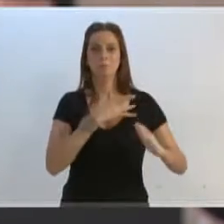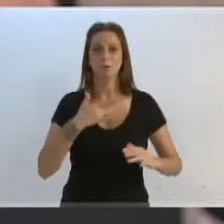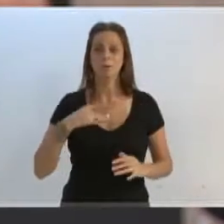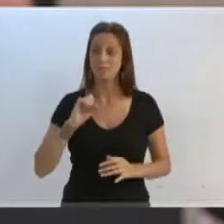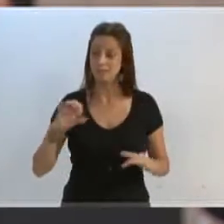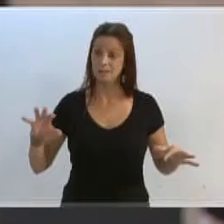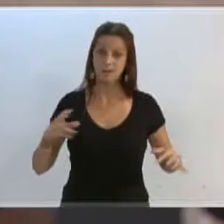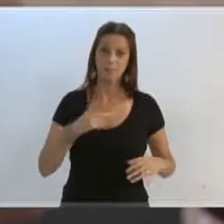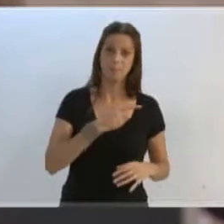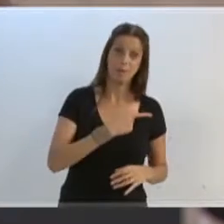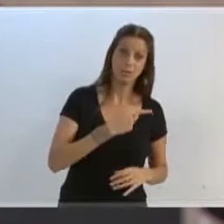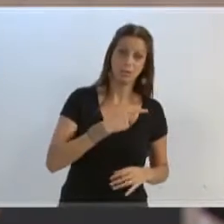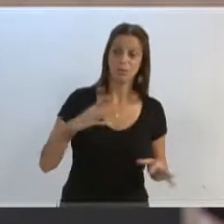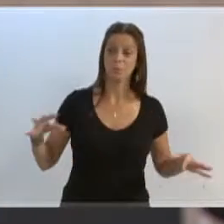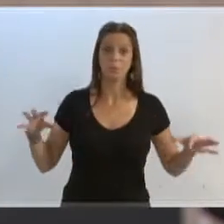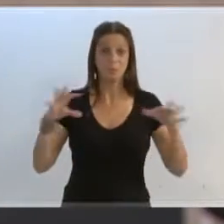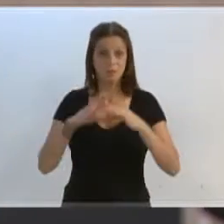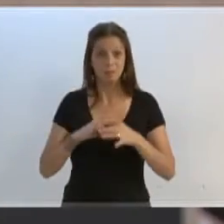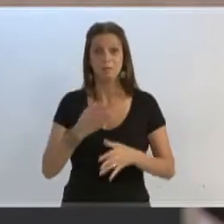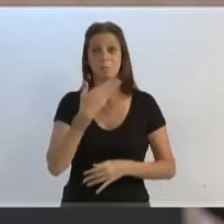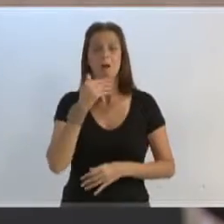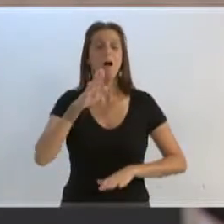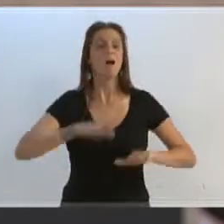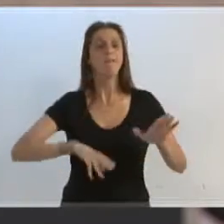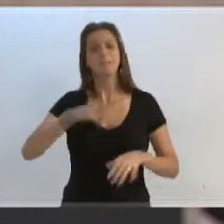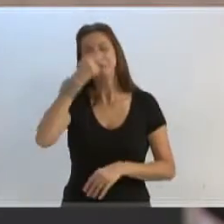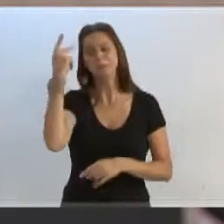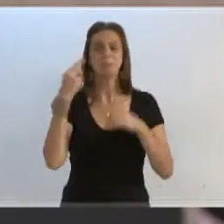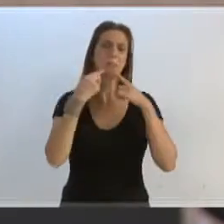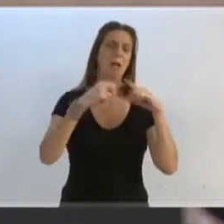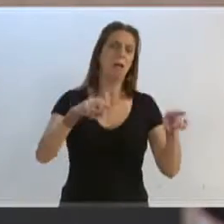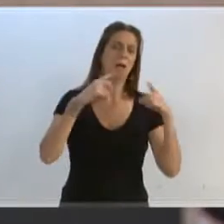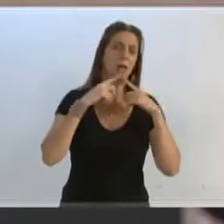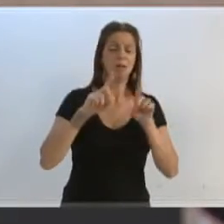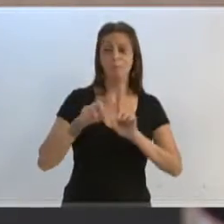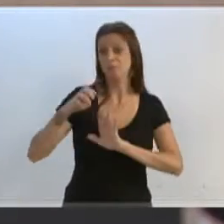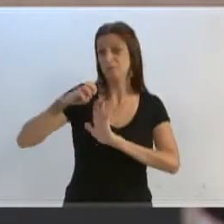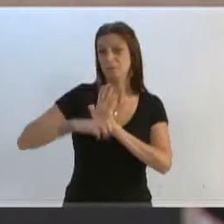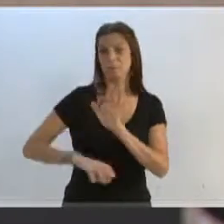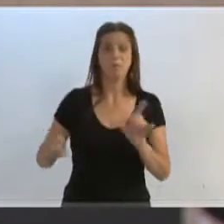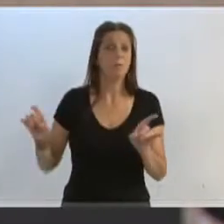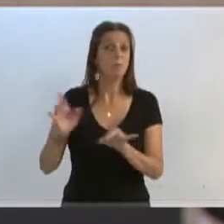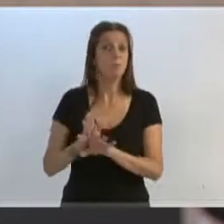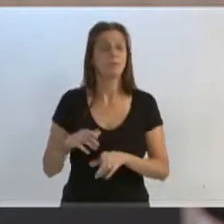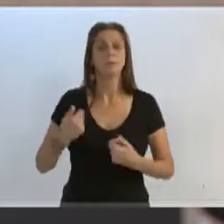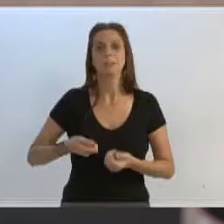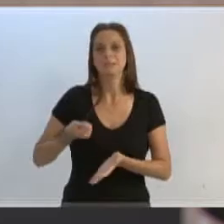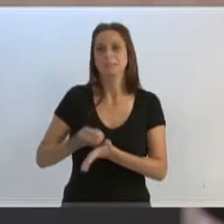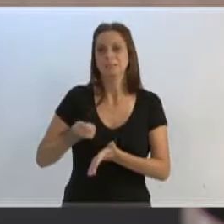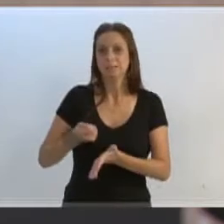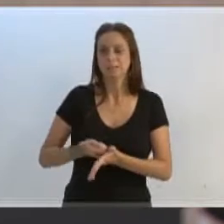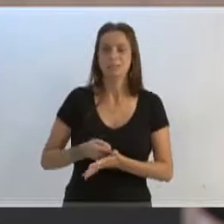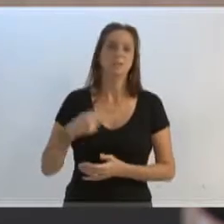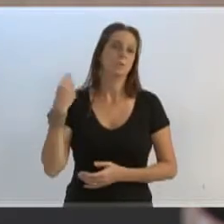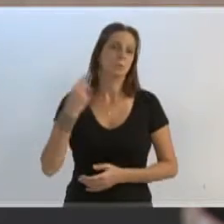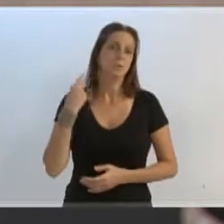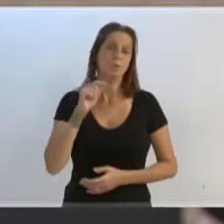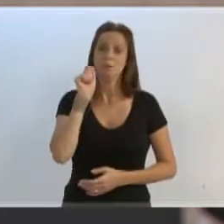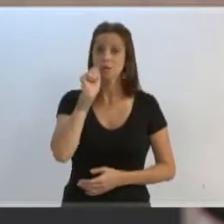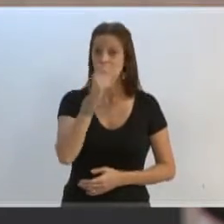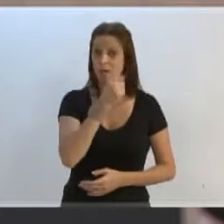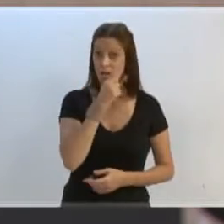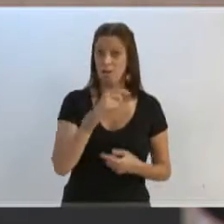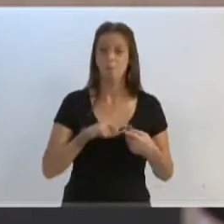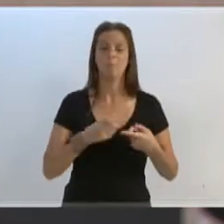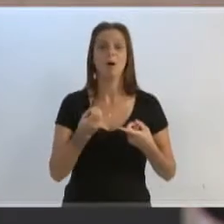fácil a coisa. Então, algumas pessoas têm criticado, enfim, só que a emenda está lá. Agora vamos cobrar do deputado mais votado de Blumenau, o Alba, vamos cobrar